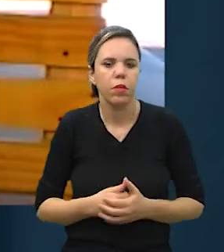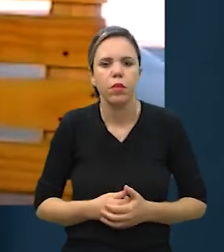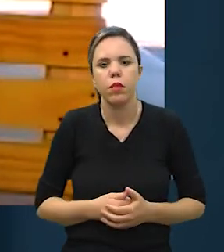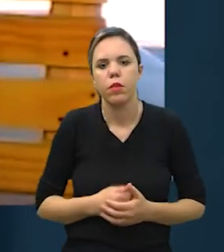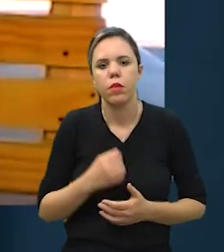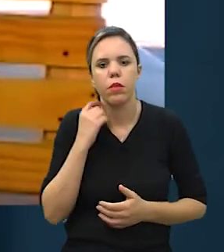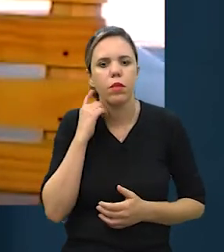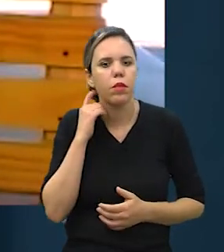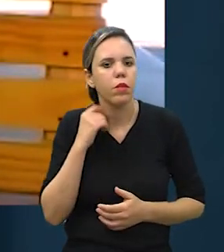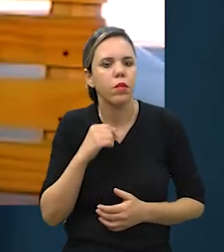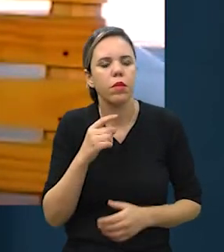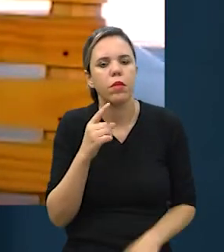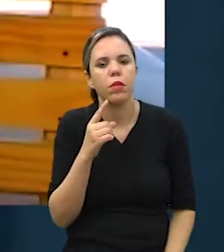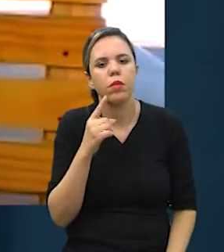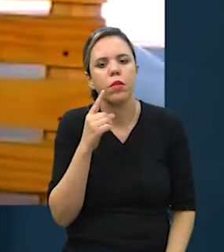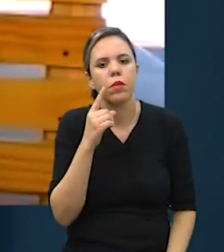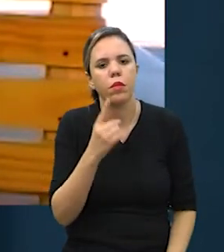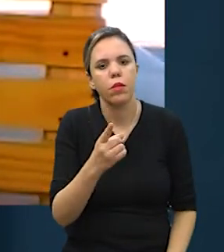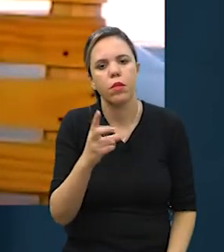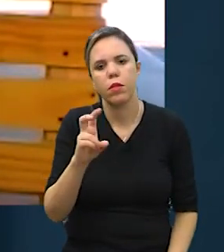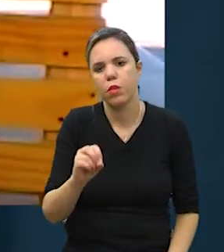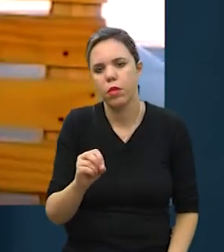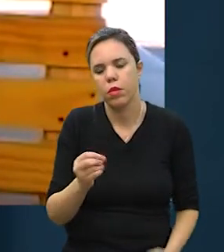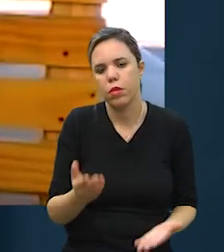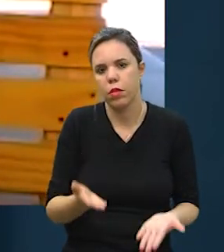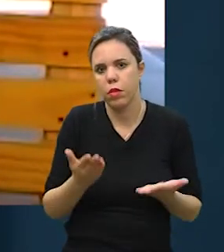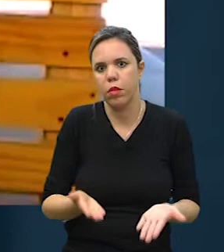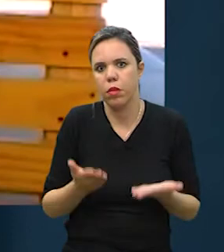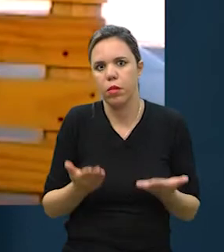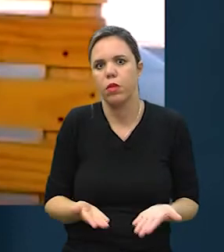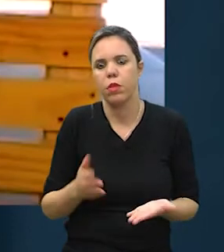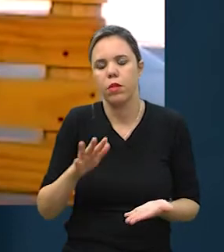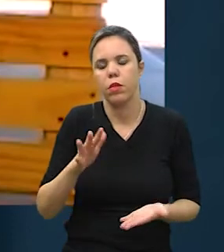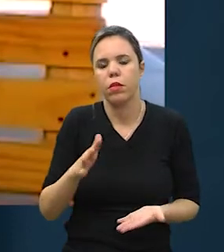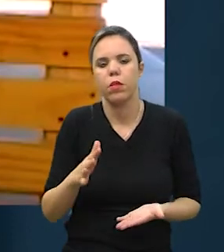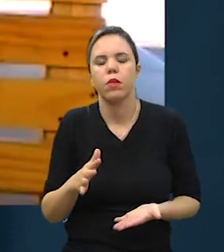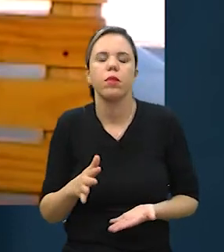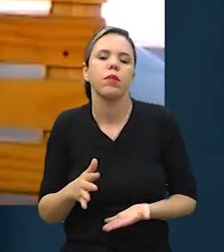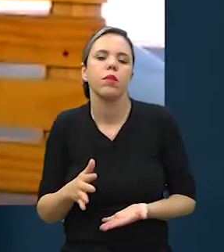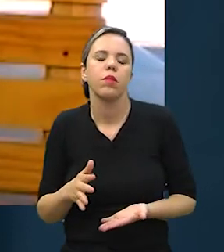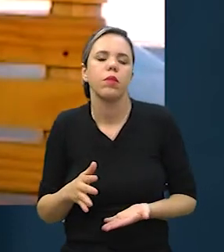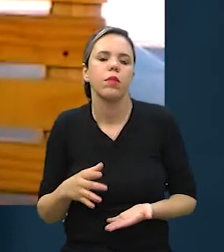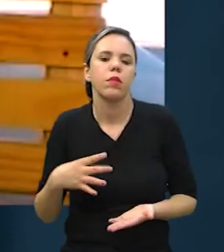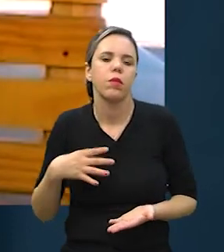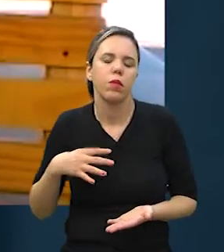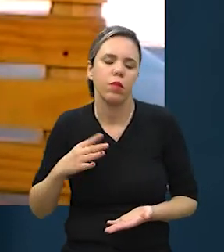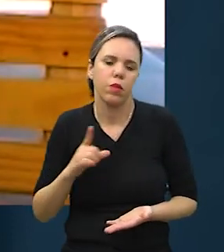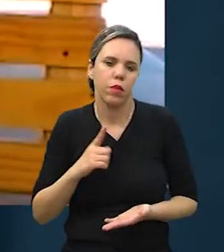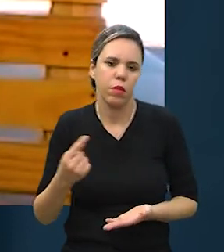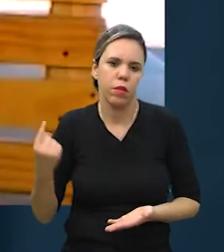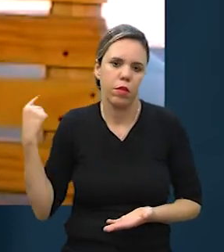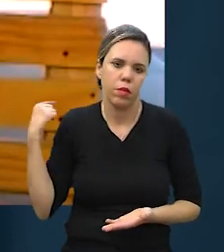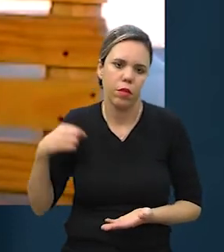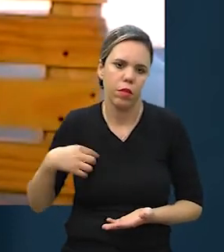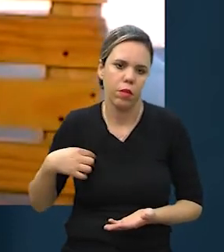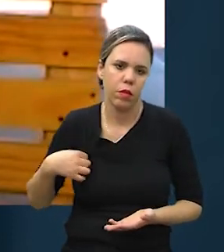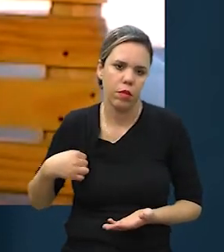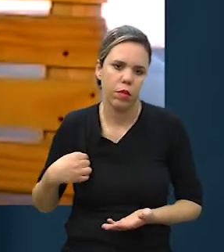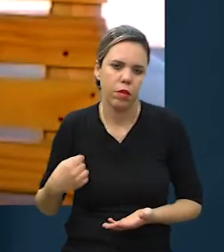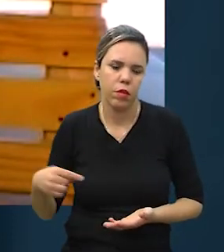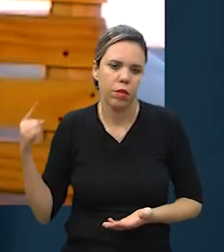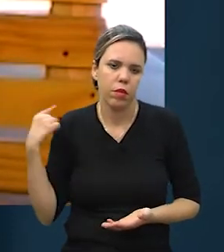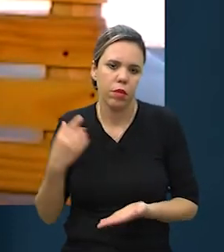cerca de 150 quilos, mais ou menos, né? Porque a gente também já teve um